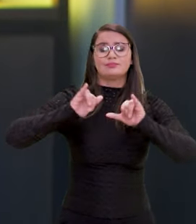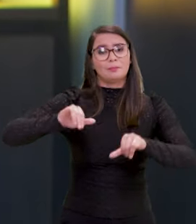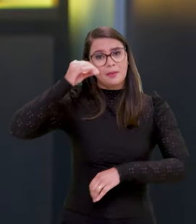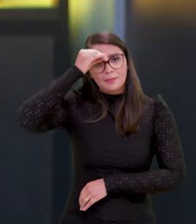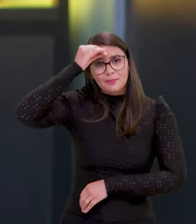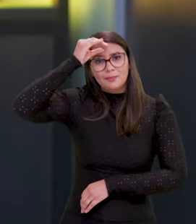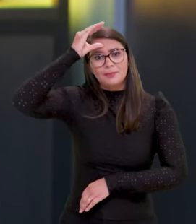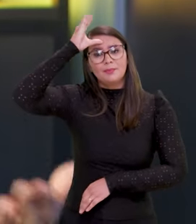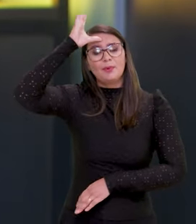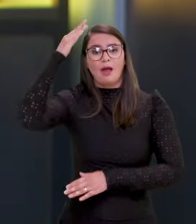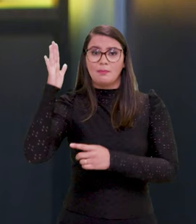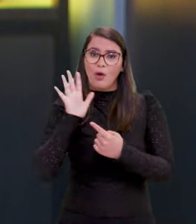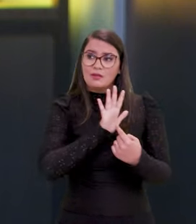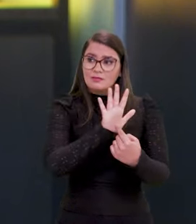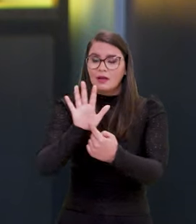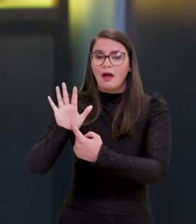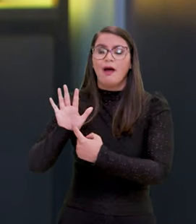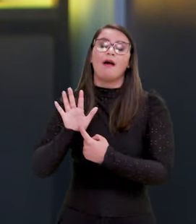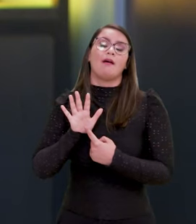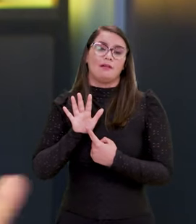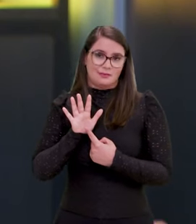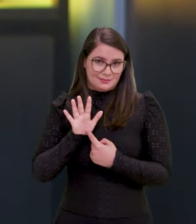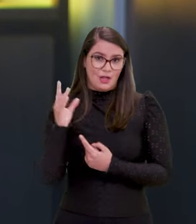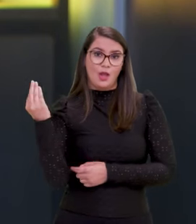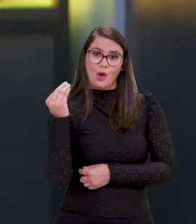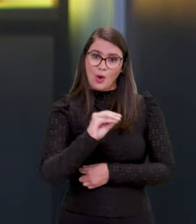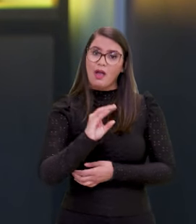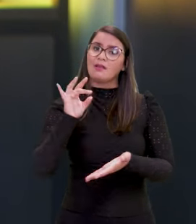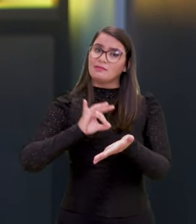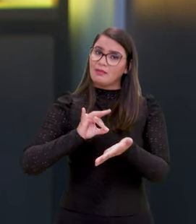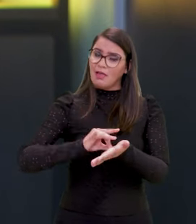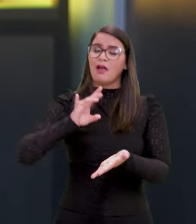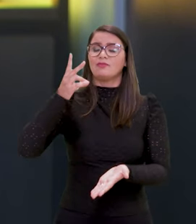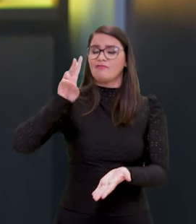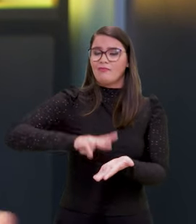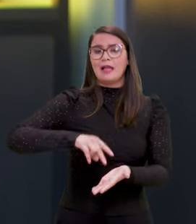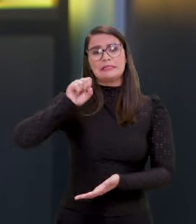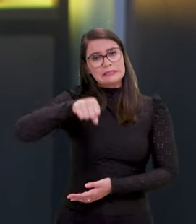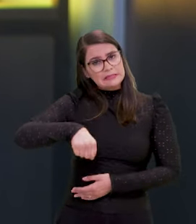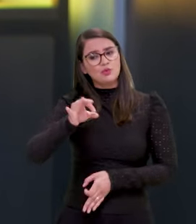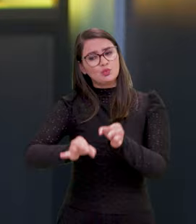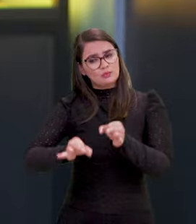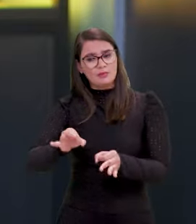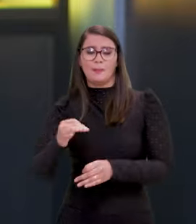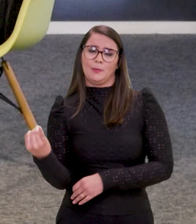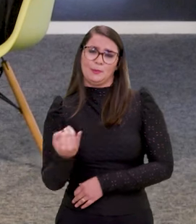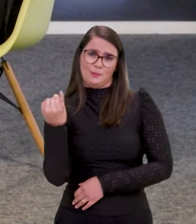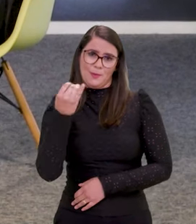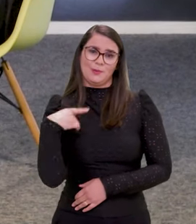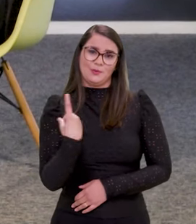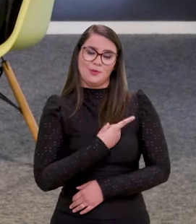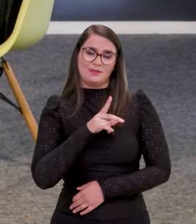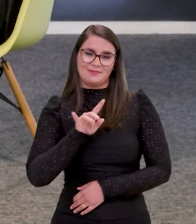visibilidade e colocar que, de fato, isso é válido juridicamente é fundamental